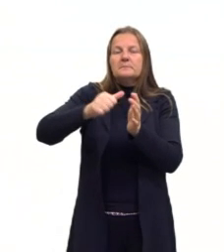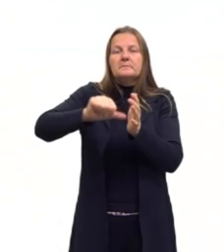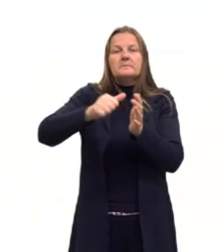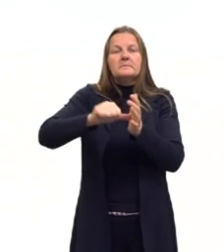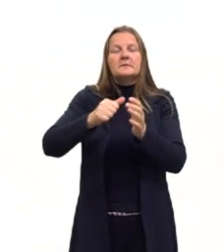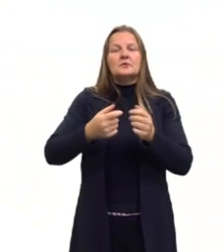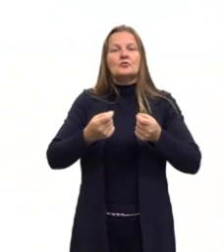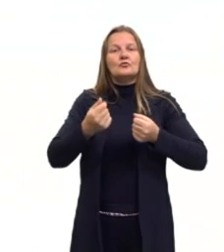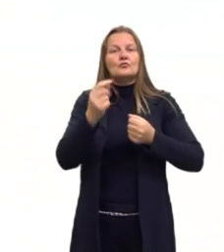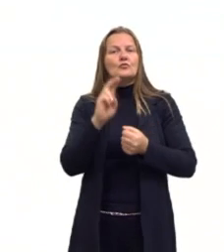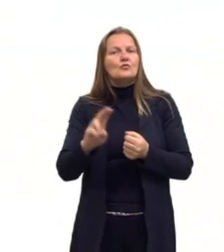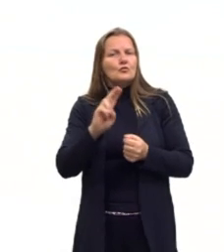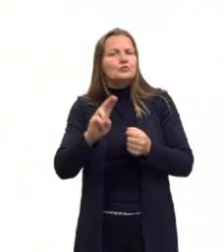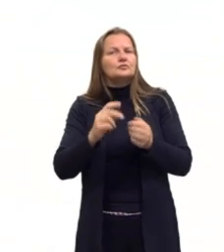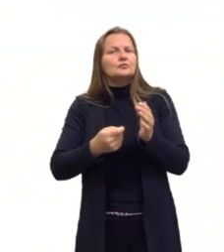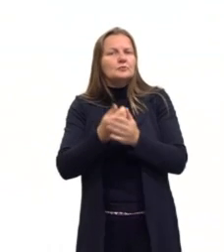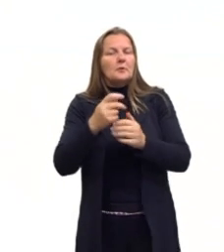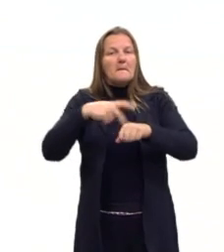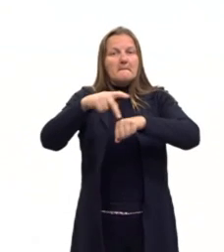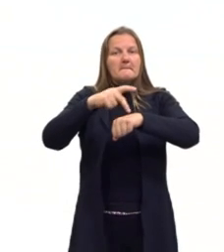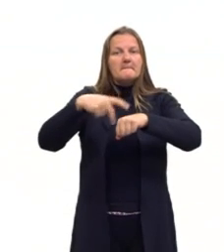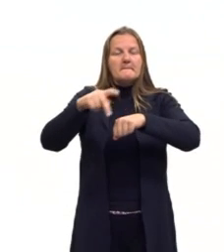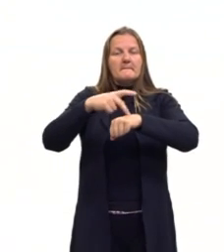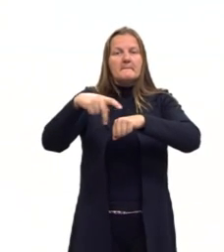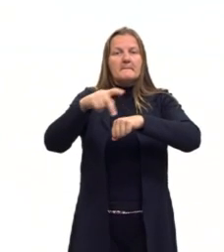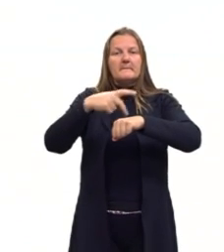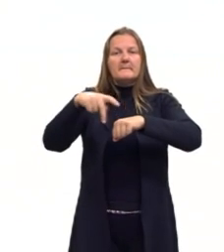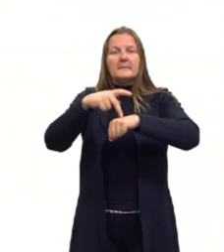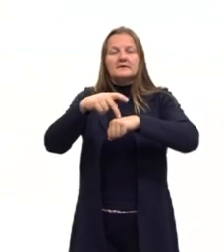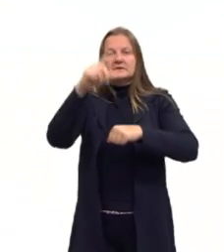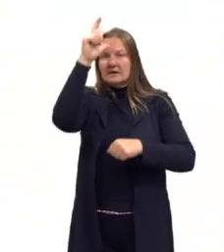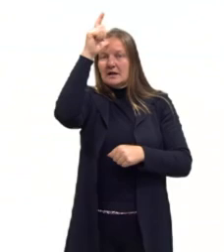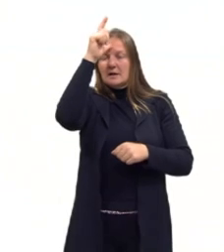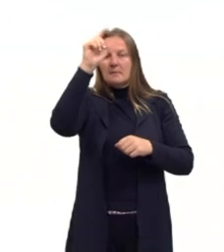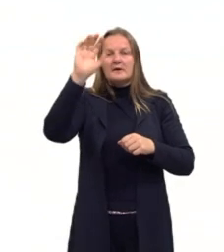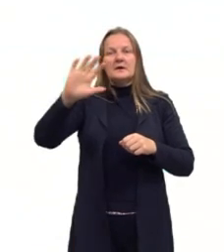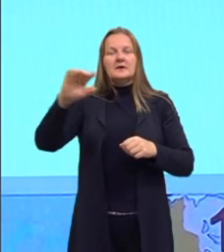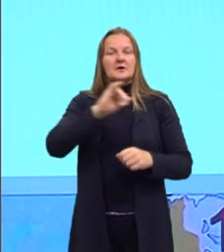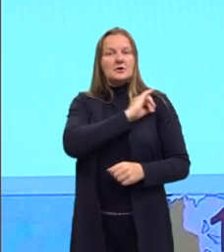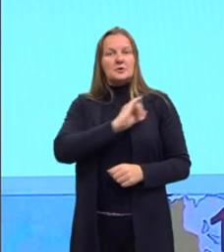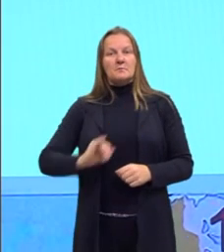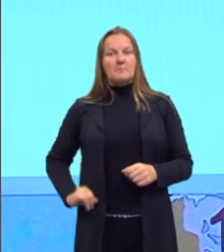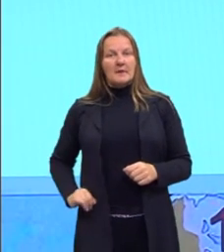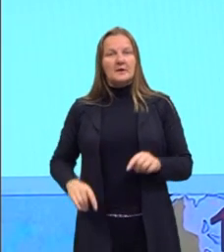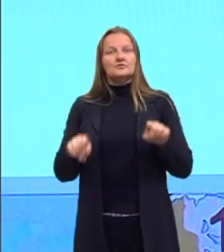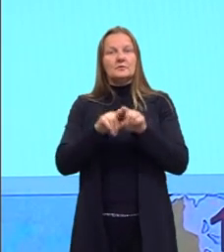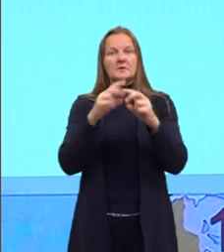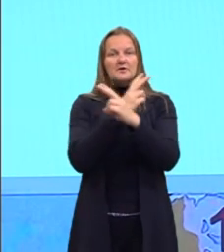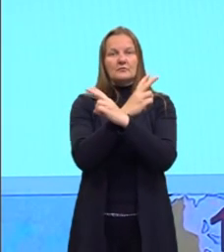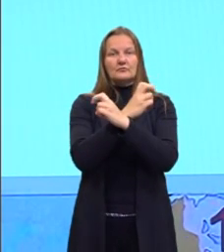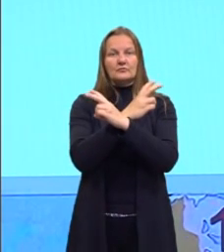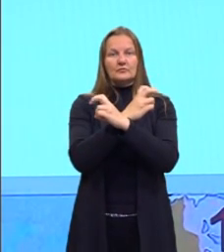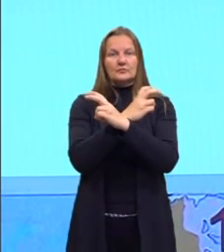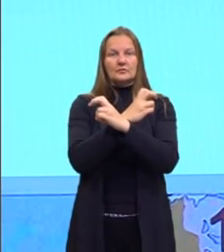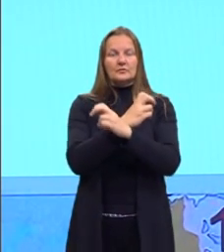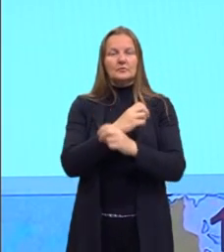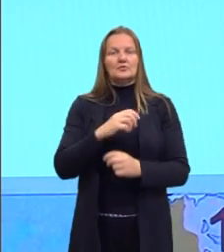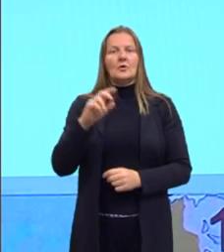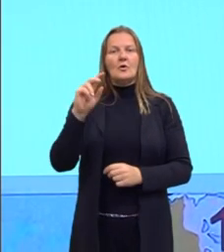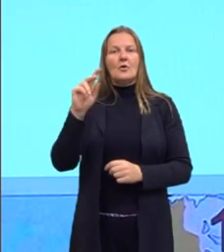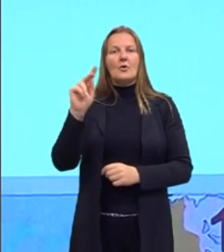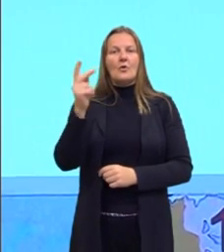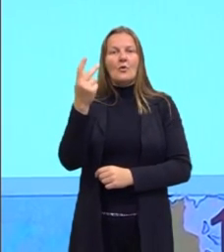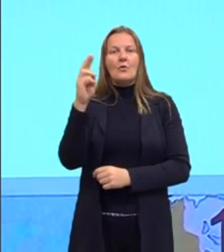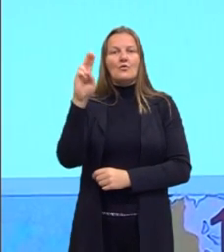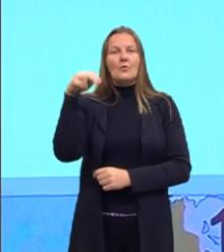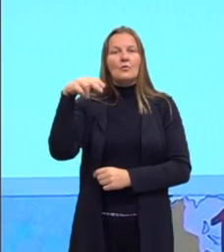consumidor, e alguns outros países, né, como a Alemanha, Império Áustria, o Húngaro e a Itália, eles acabam tendo um